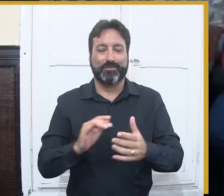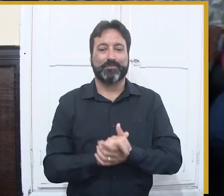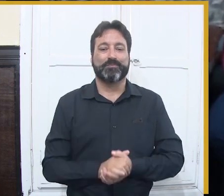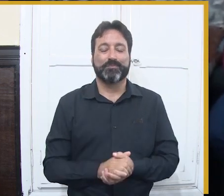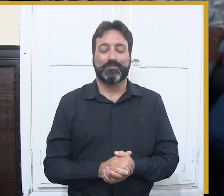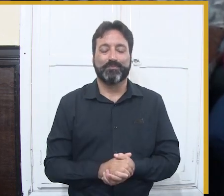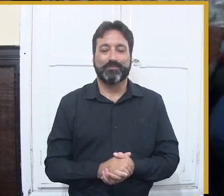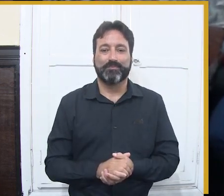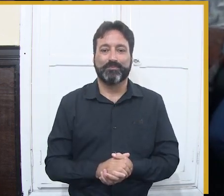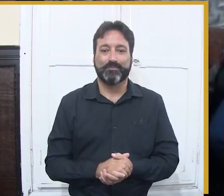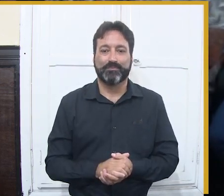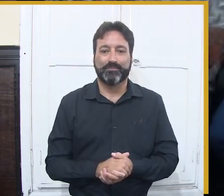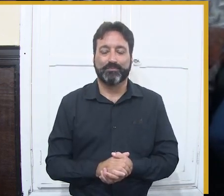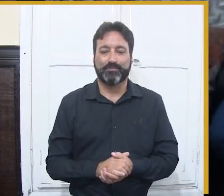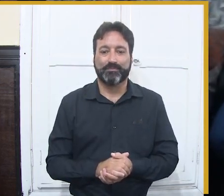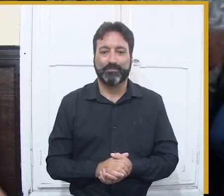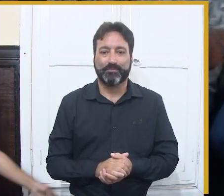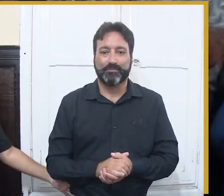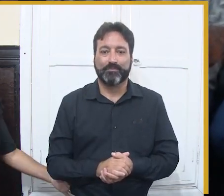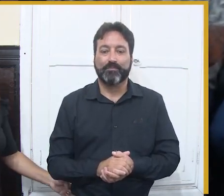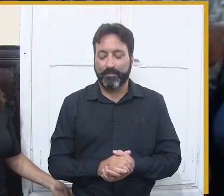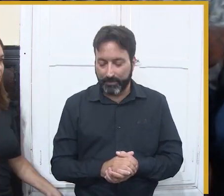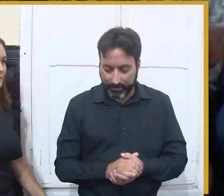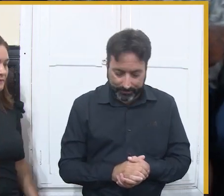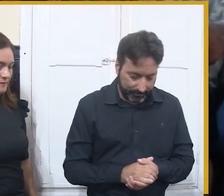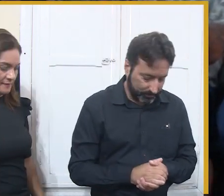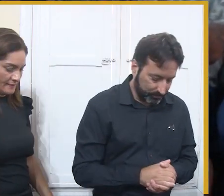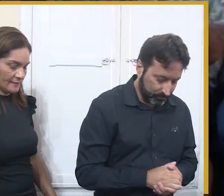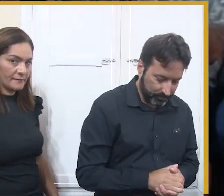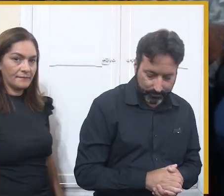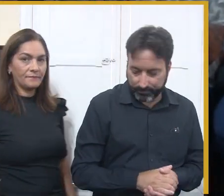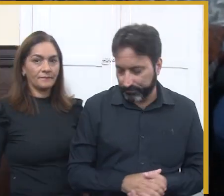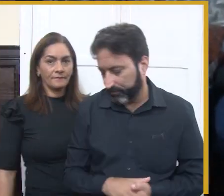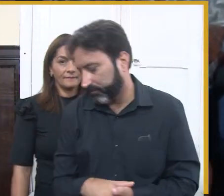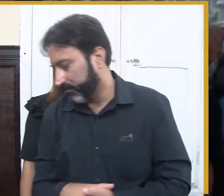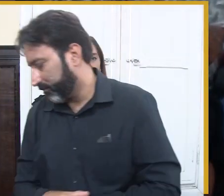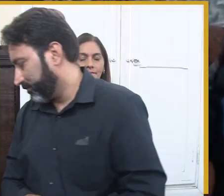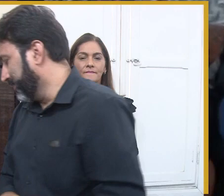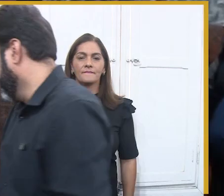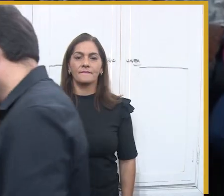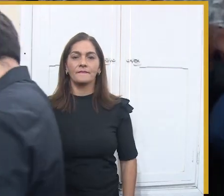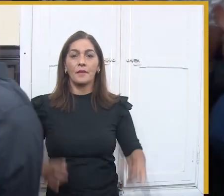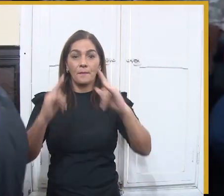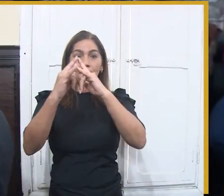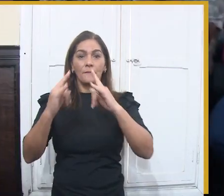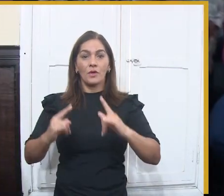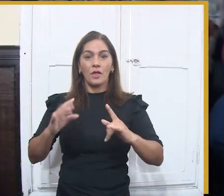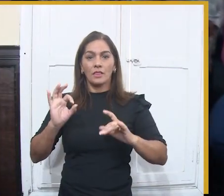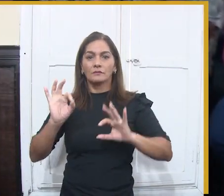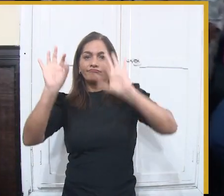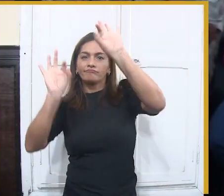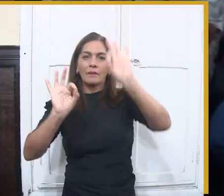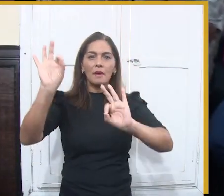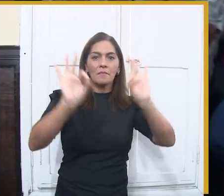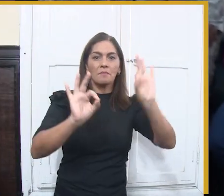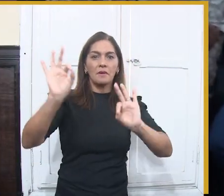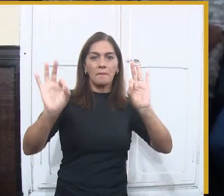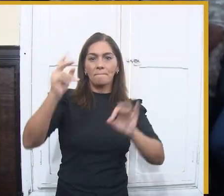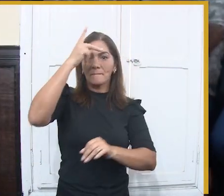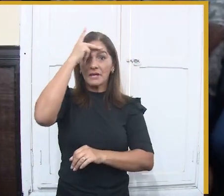e aqui a gente consegue deixar todo mundo seguro na porta do Parque do Povo, desceu do ônibus, entra